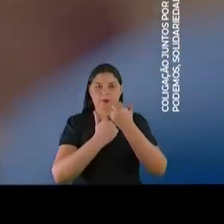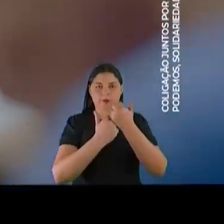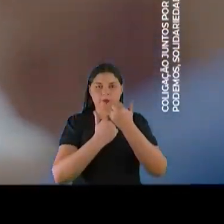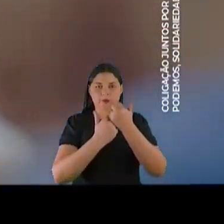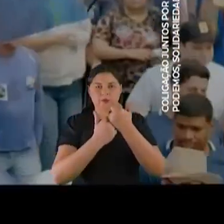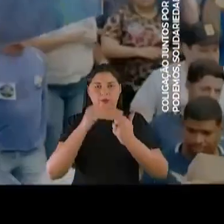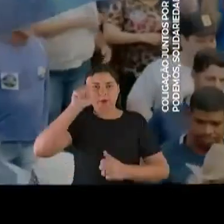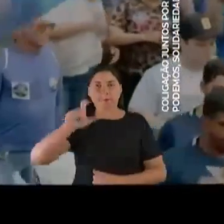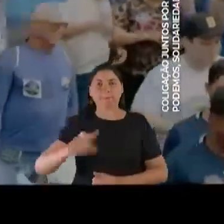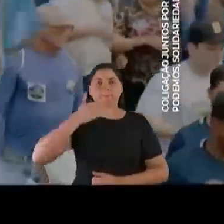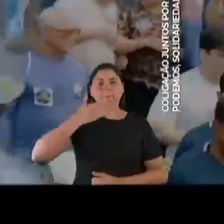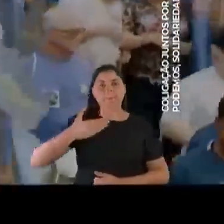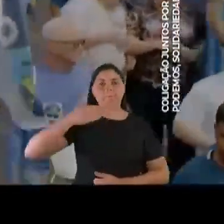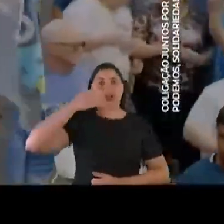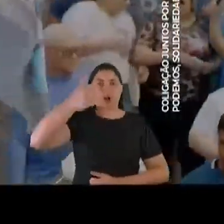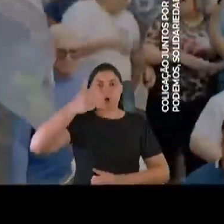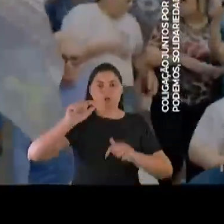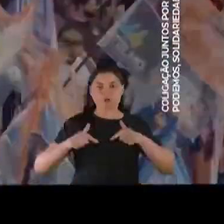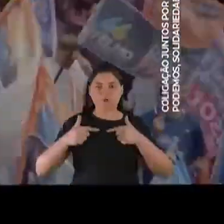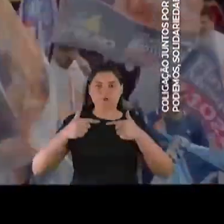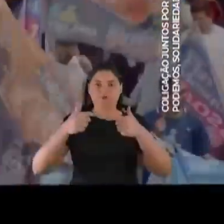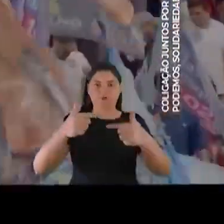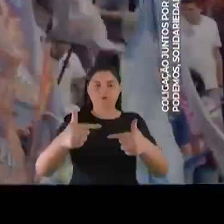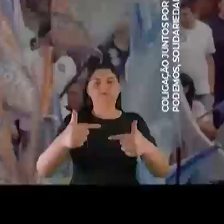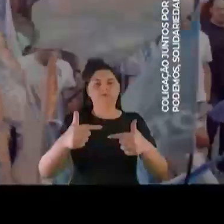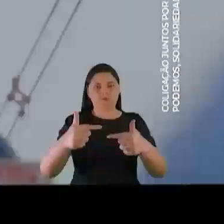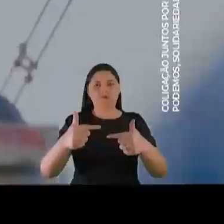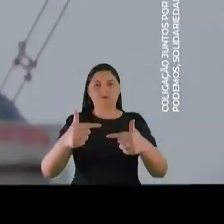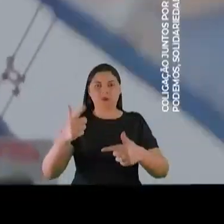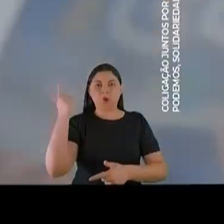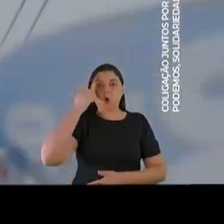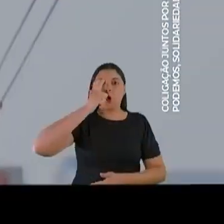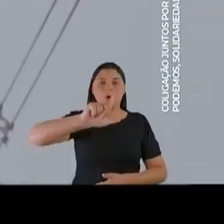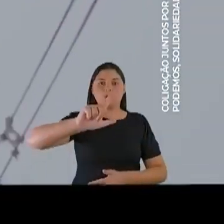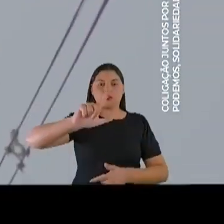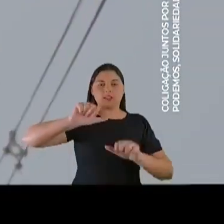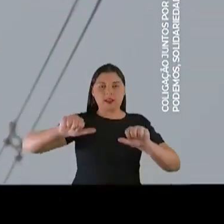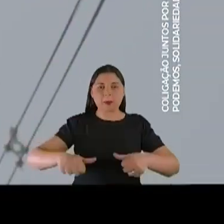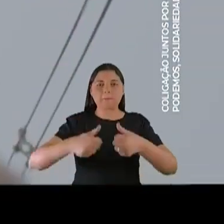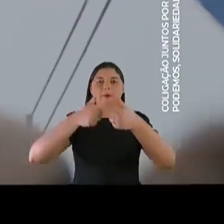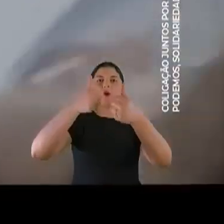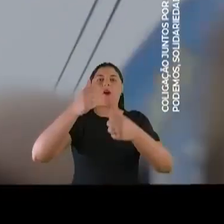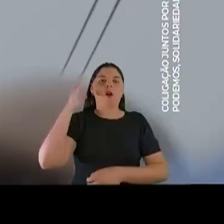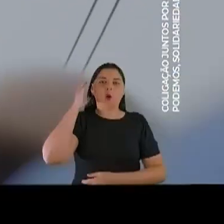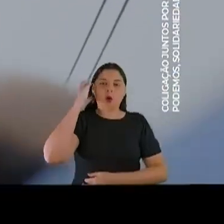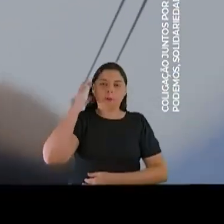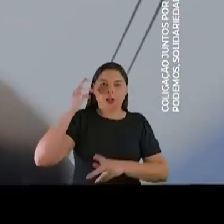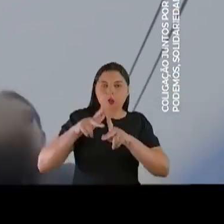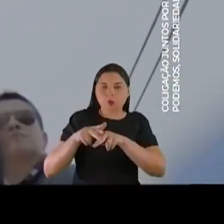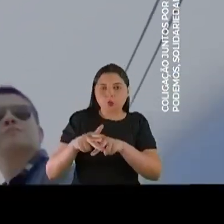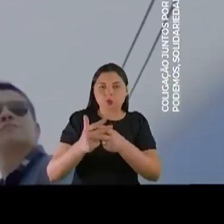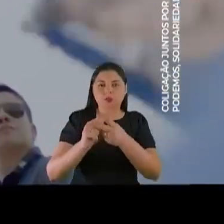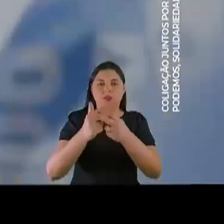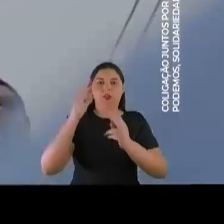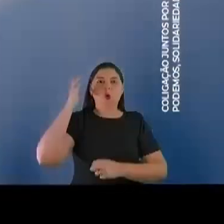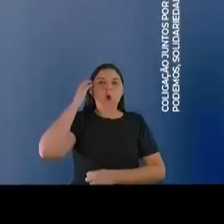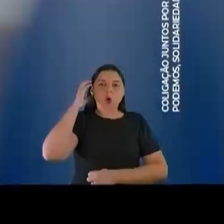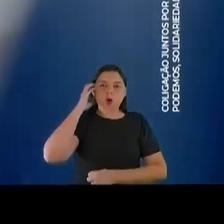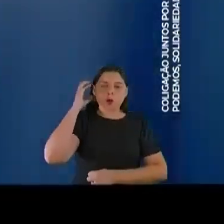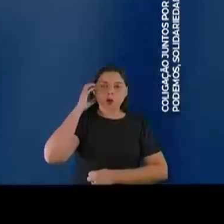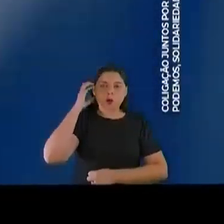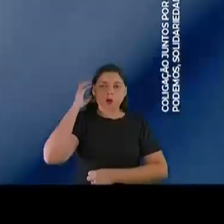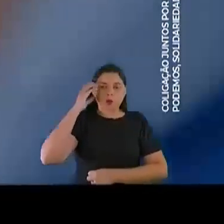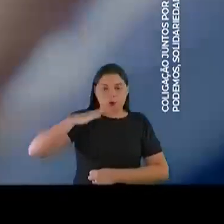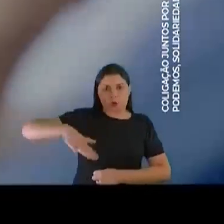apoio, é a pessoa que tem a melhor condição de fazer esse trabalho, de tirar Cuiabá do buraco, de consertar